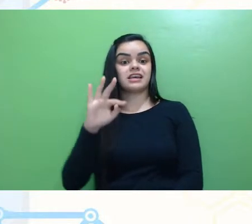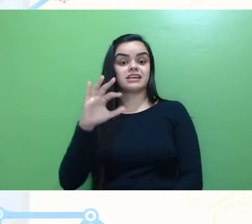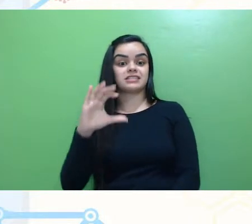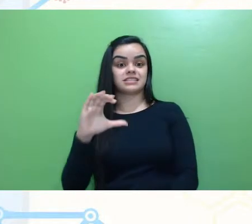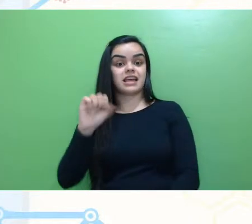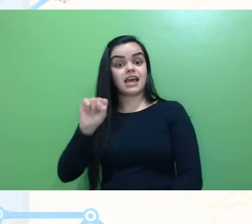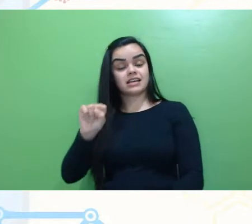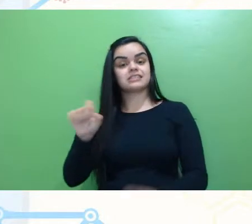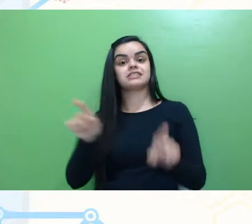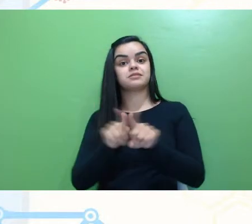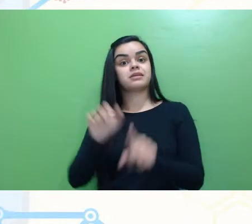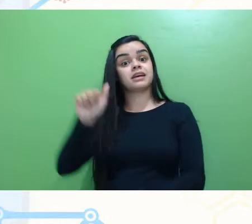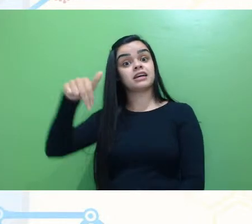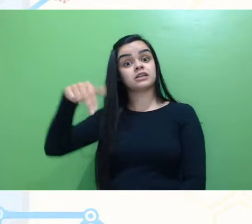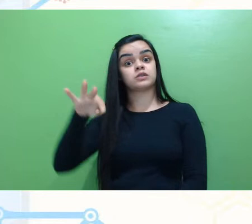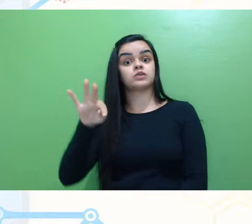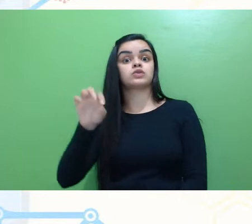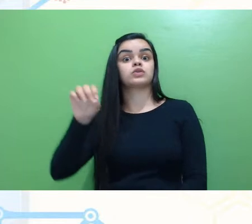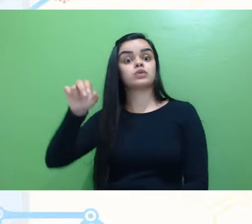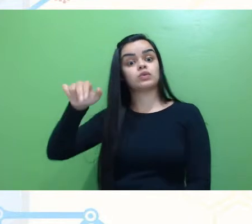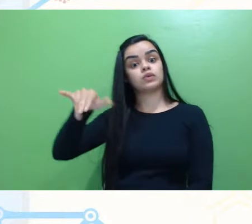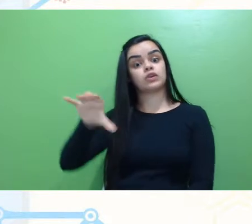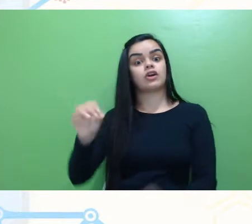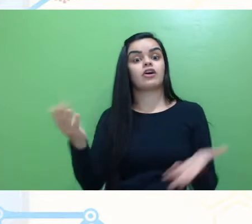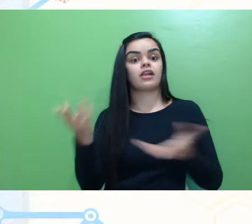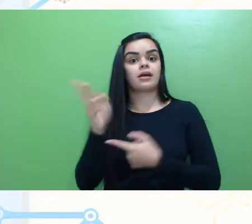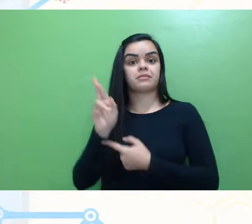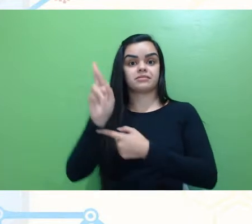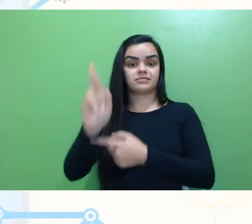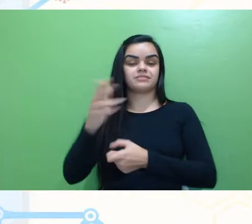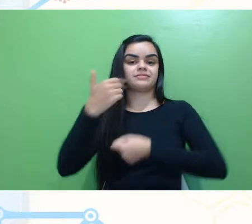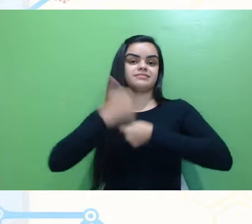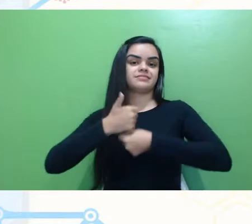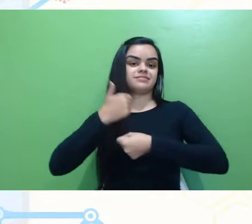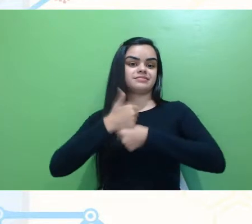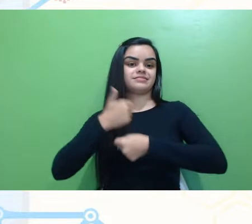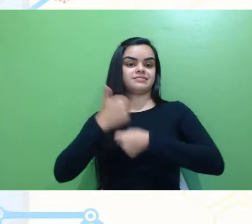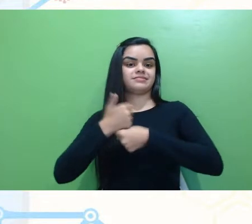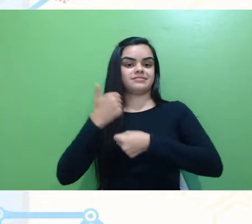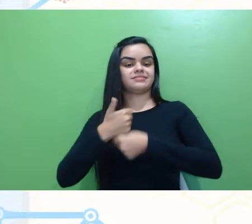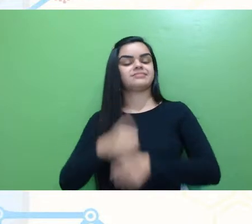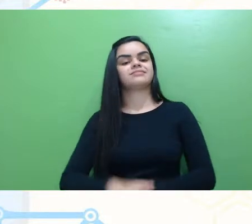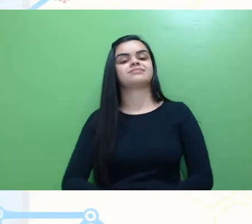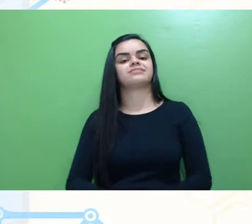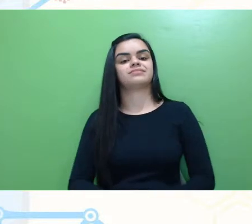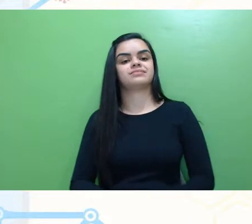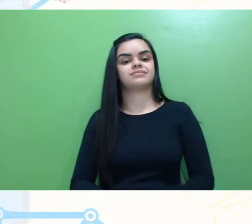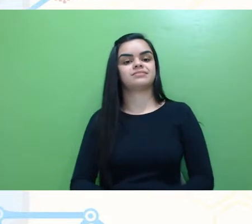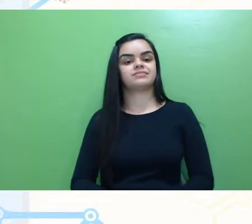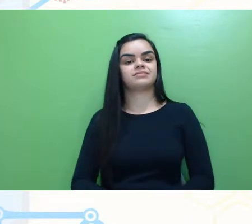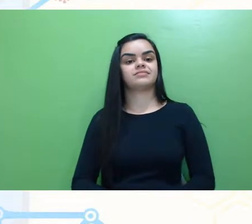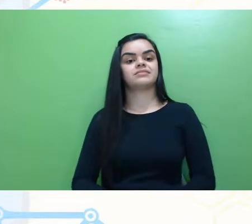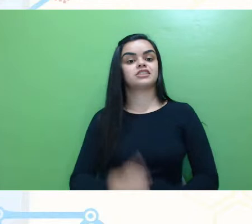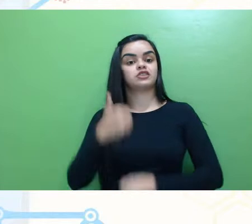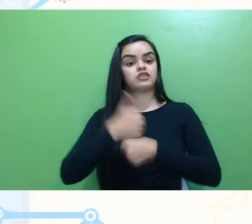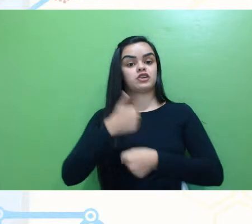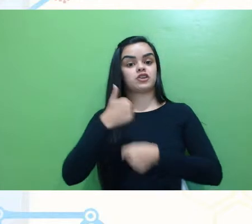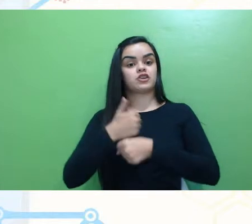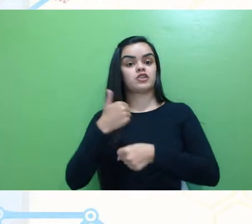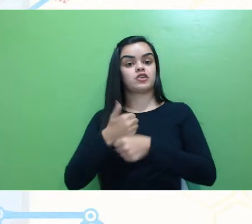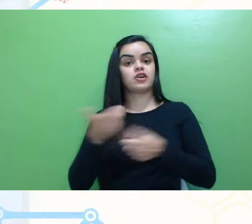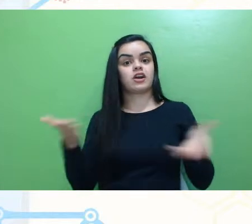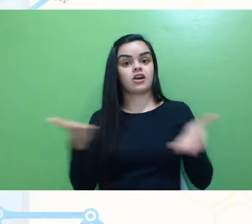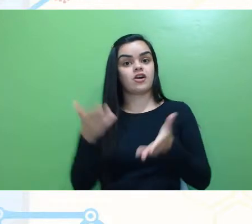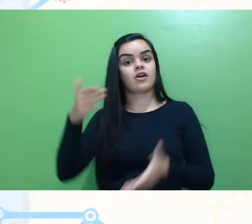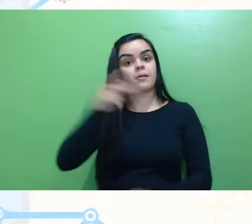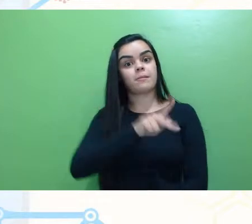o Antônio aqui nesse ato representando a direção-geral do campus, quem ocupa o cargo de diretor geral do campus atualmente é o